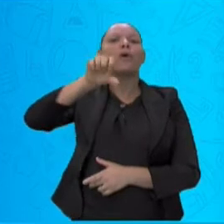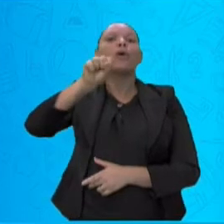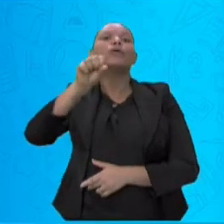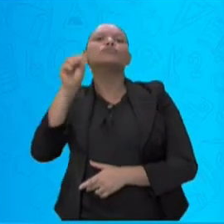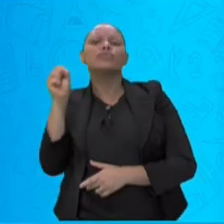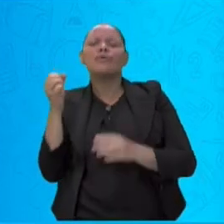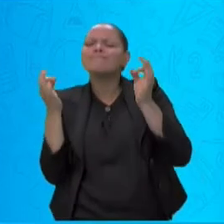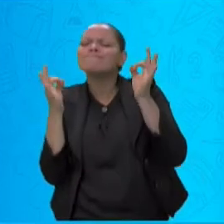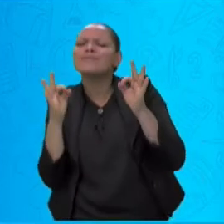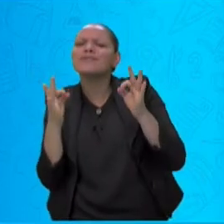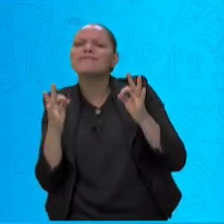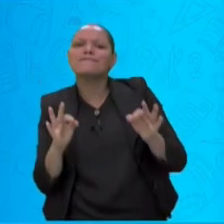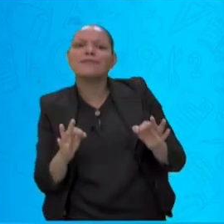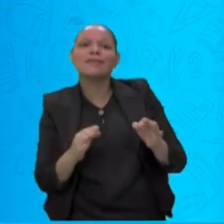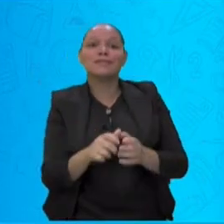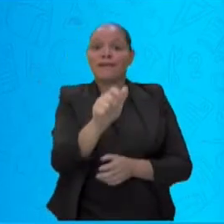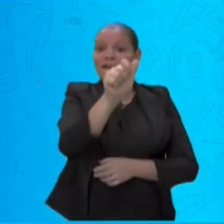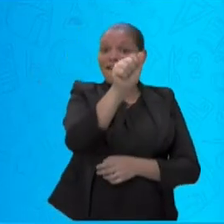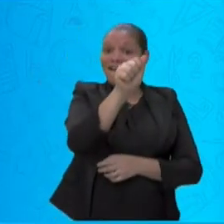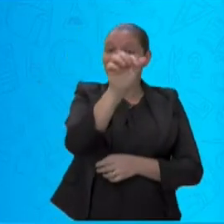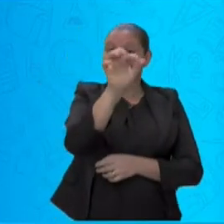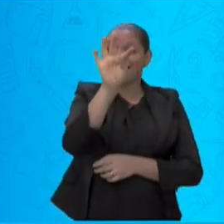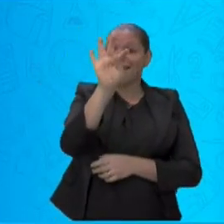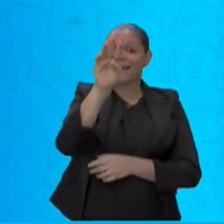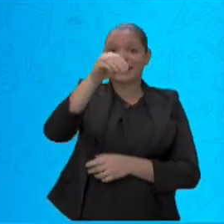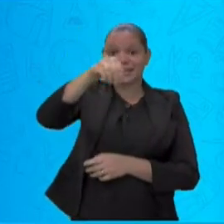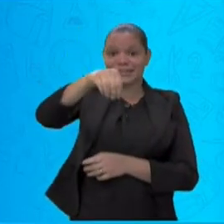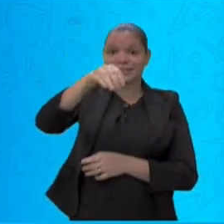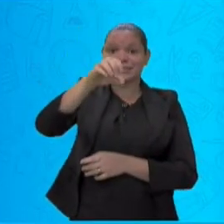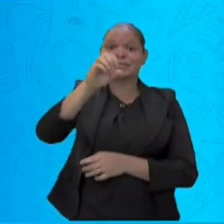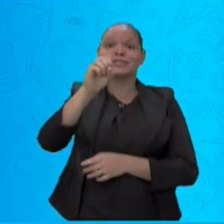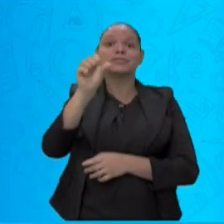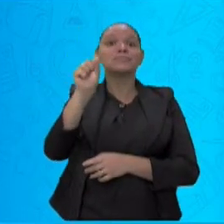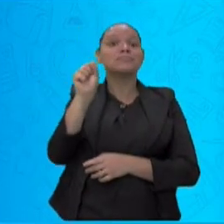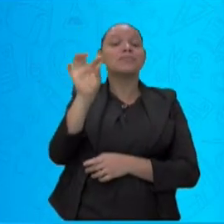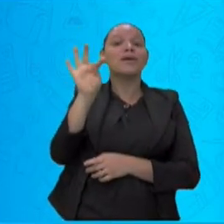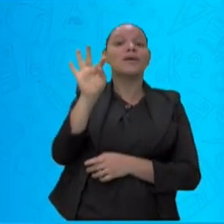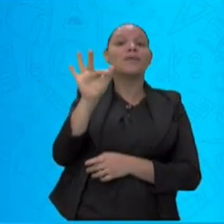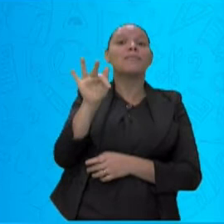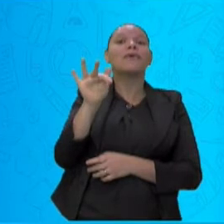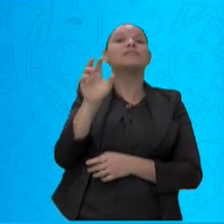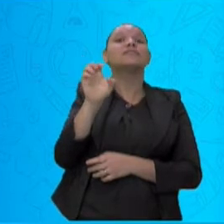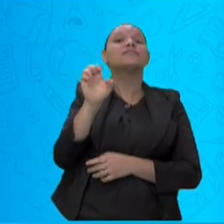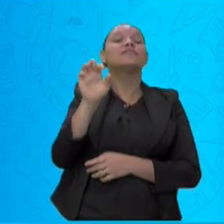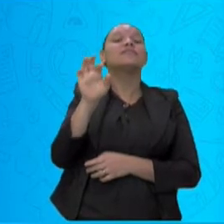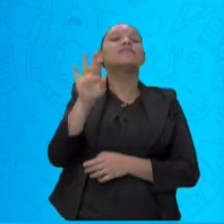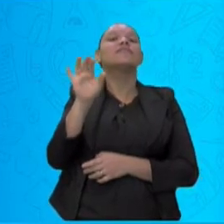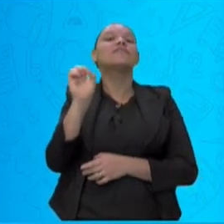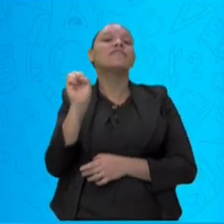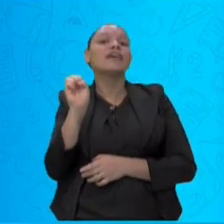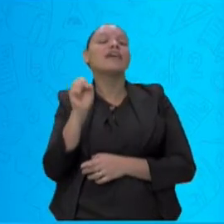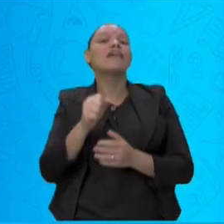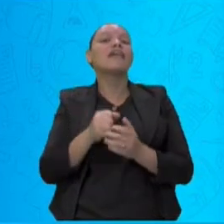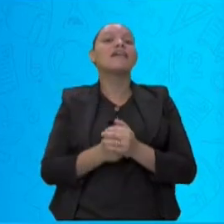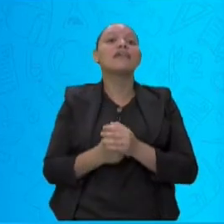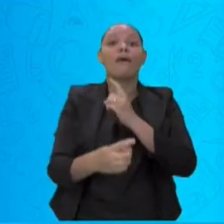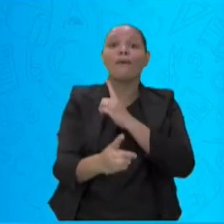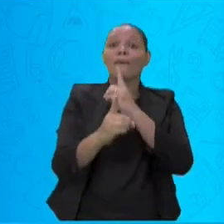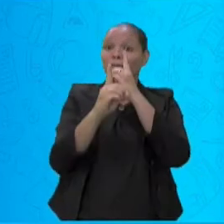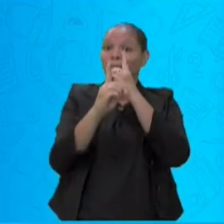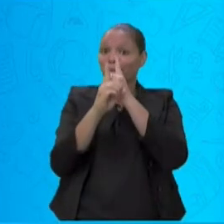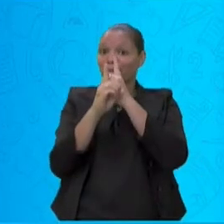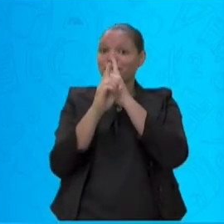E atmosfera. Olha aqui o encontro. T-M. Vamos saber se ele é perfeito ou imperfeito?